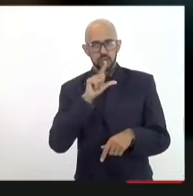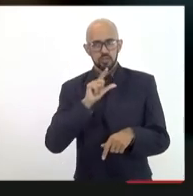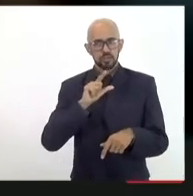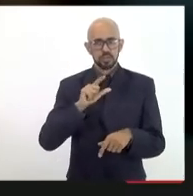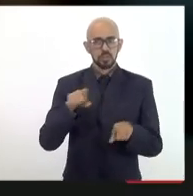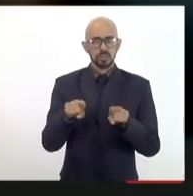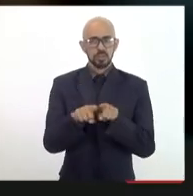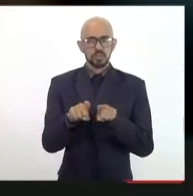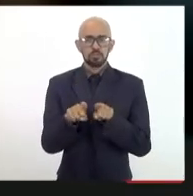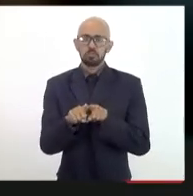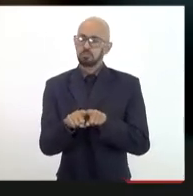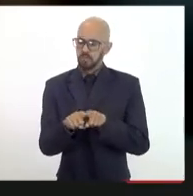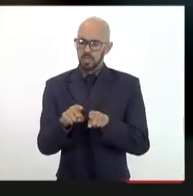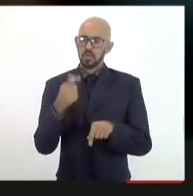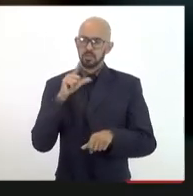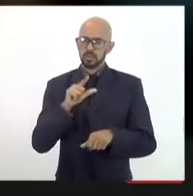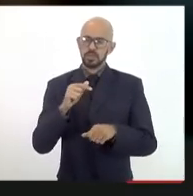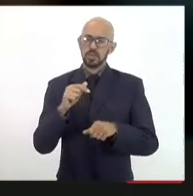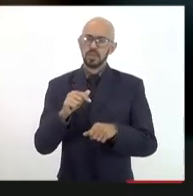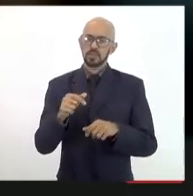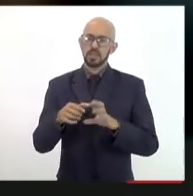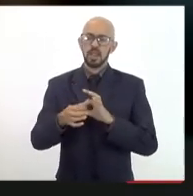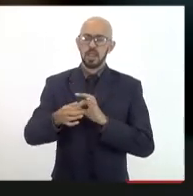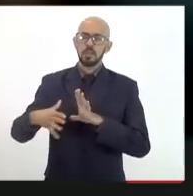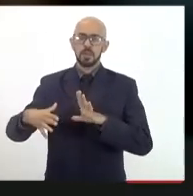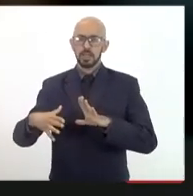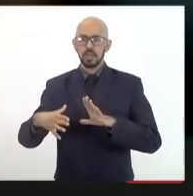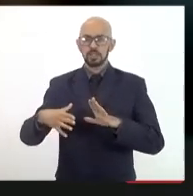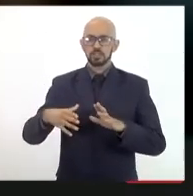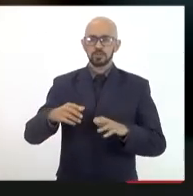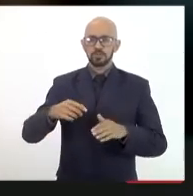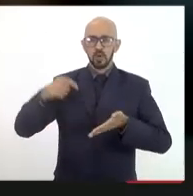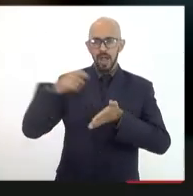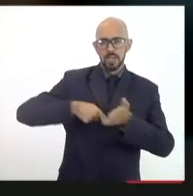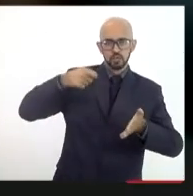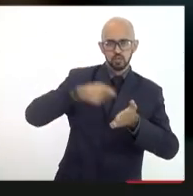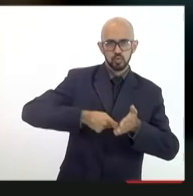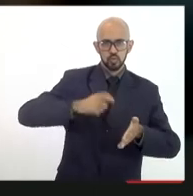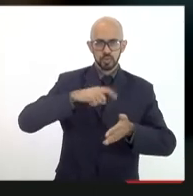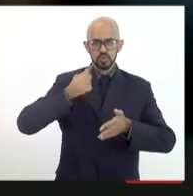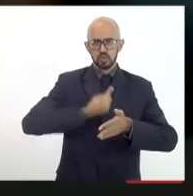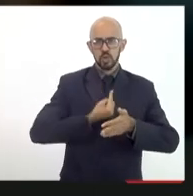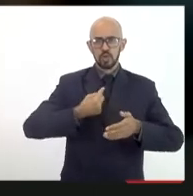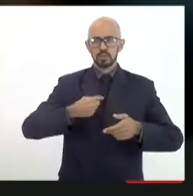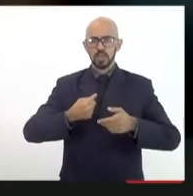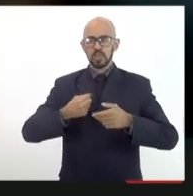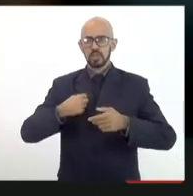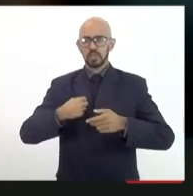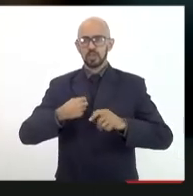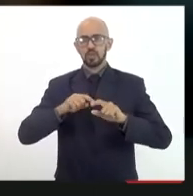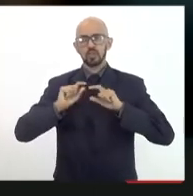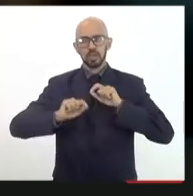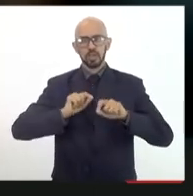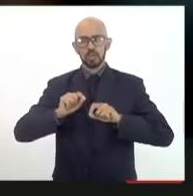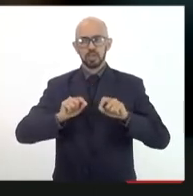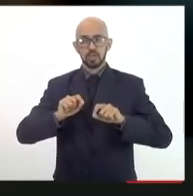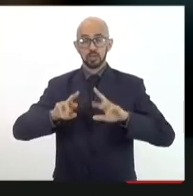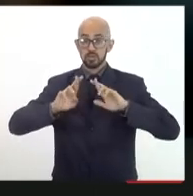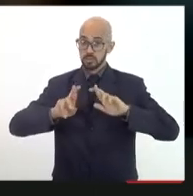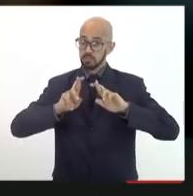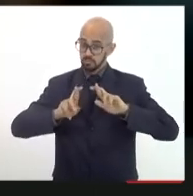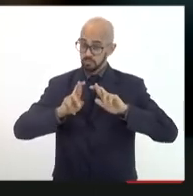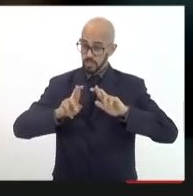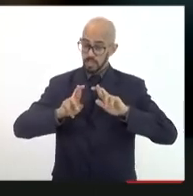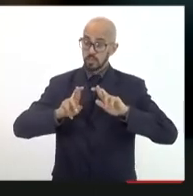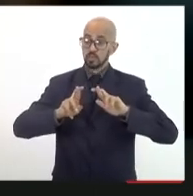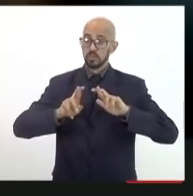e uma das minhas lutas no momento é que a gente consiga eu espero que em alguns